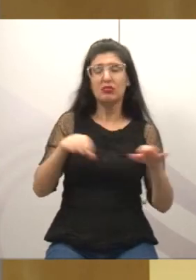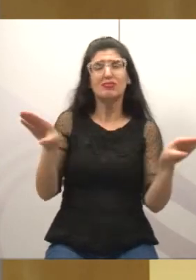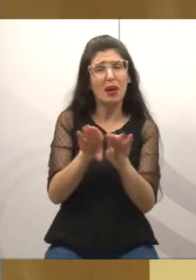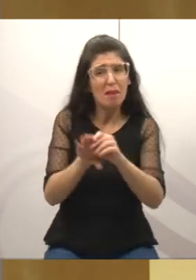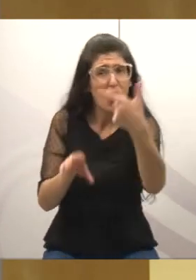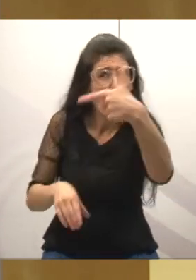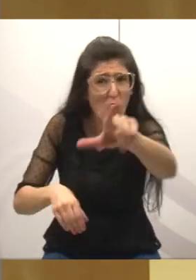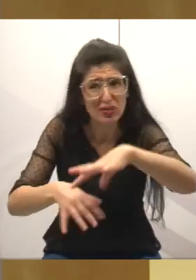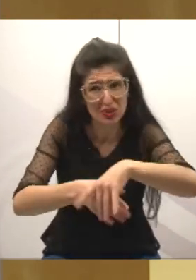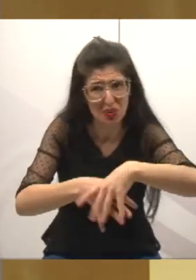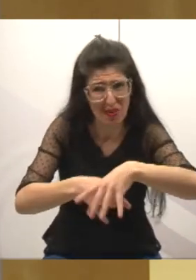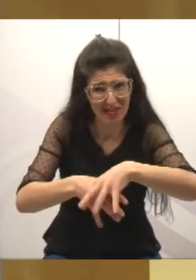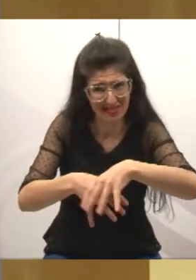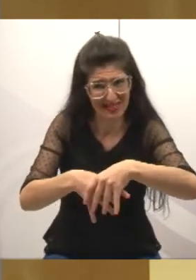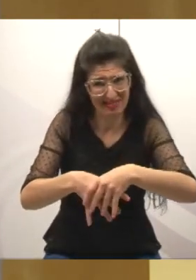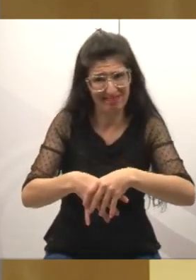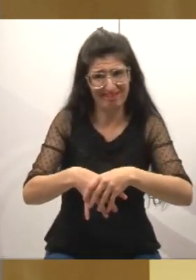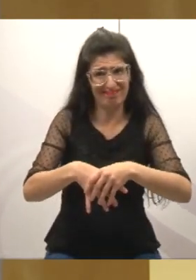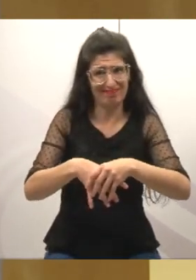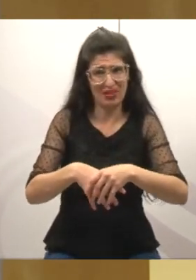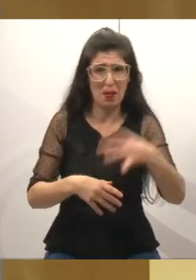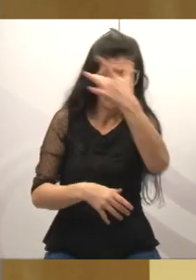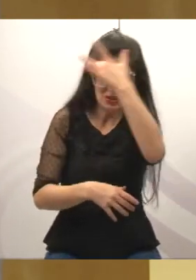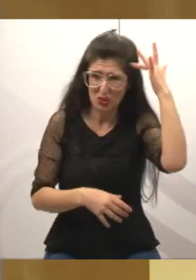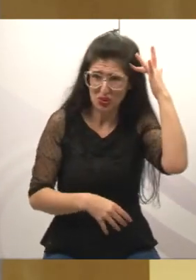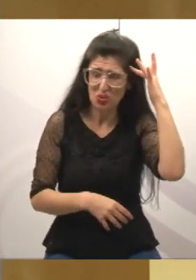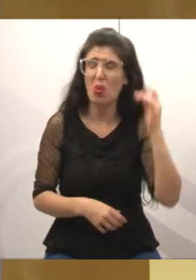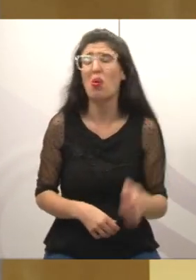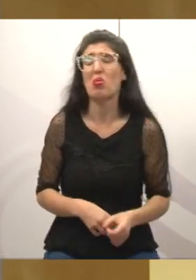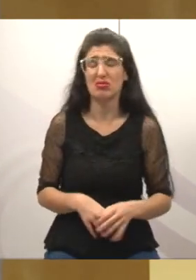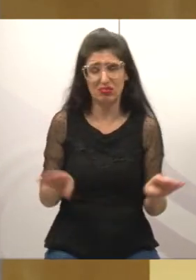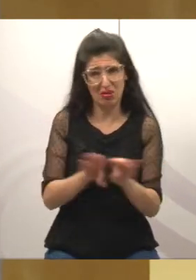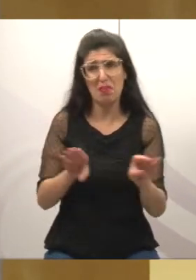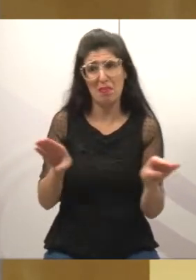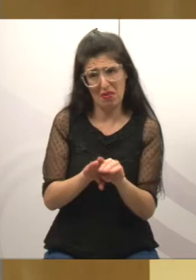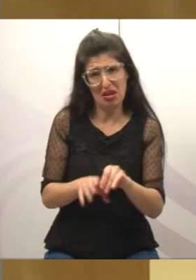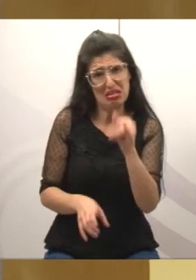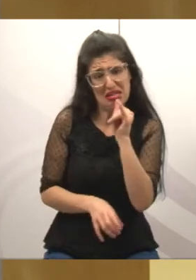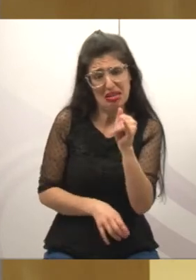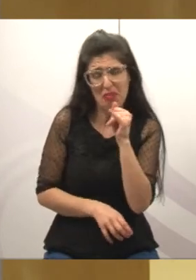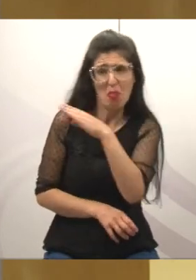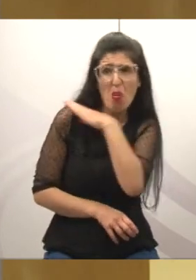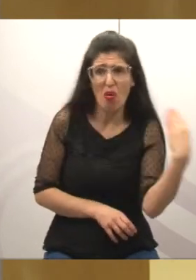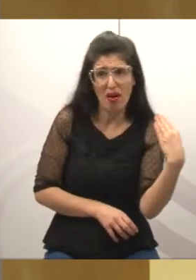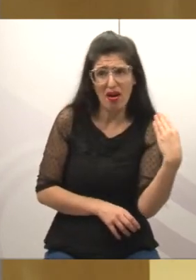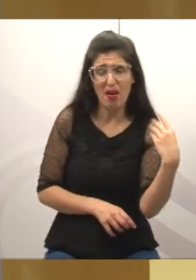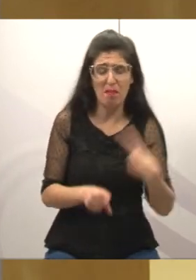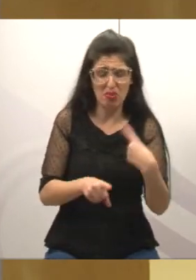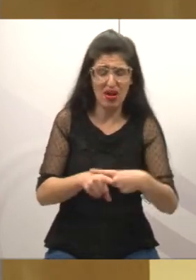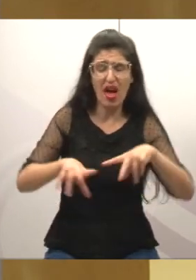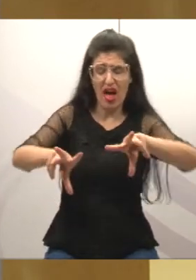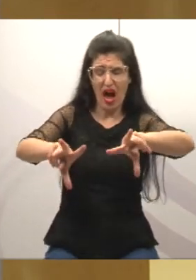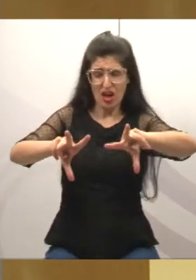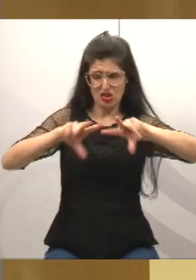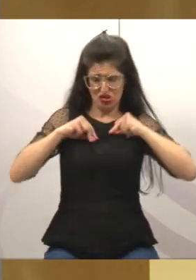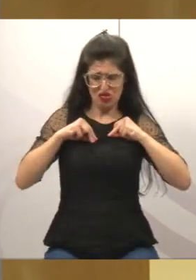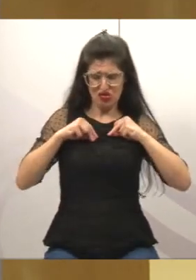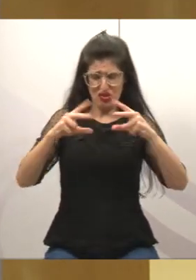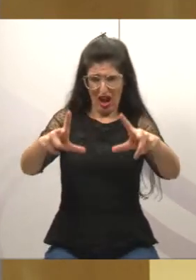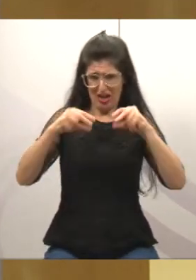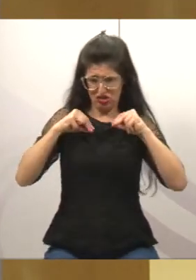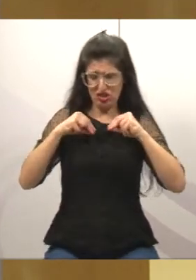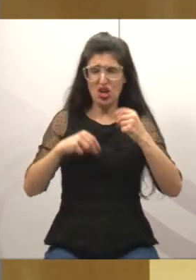as pessoas também têm outras doenças que podem levar a óbito. Então, eu quero deixar esse recado aqui à Secretária, ao